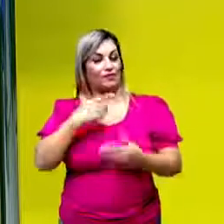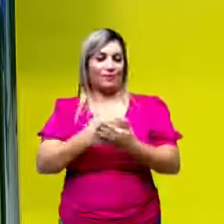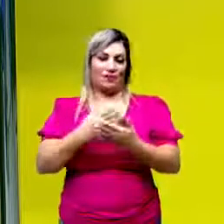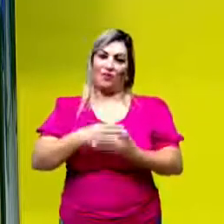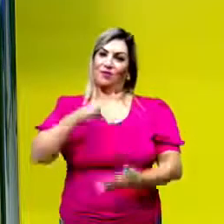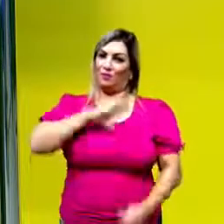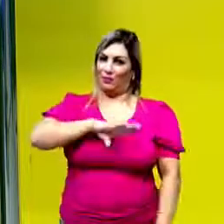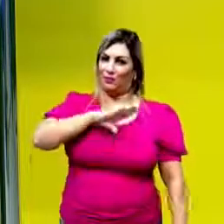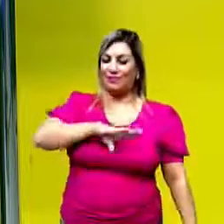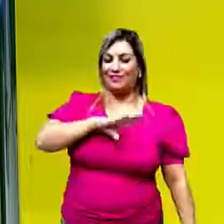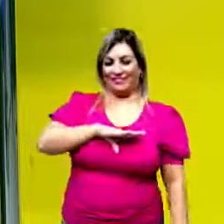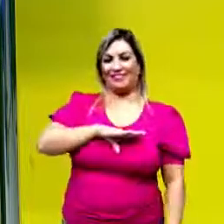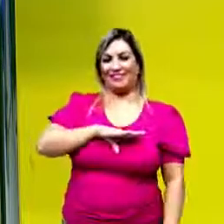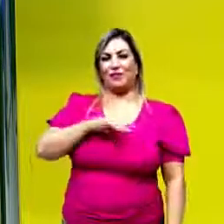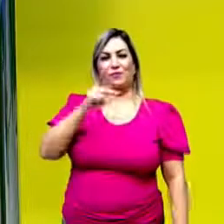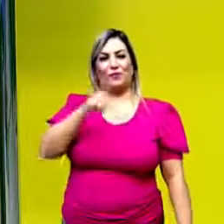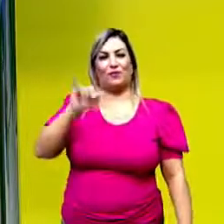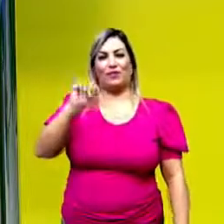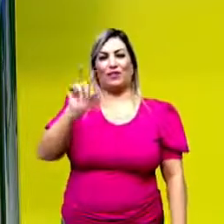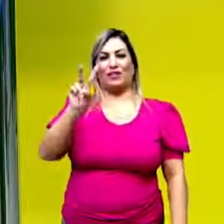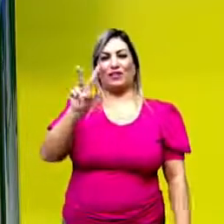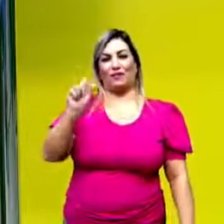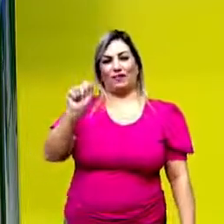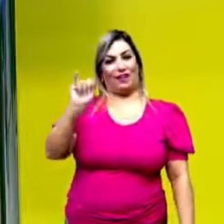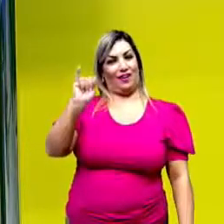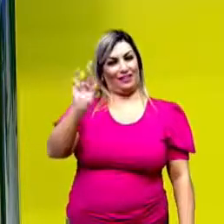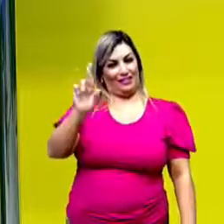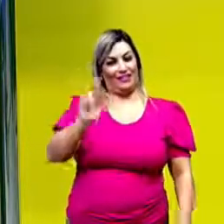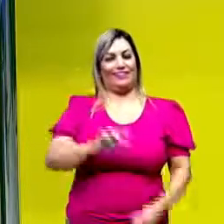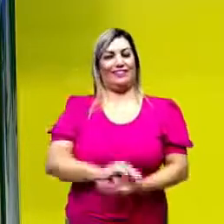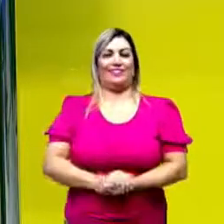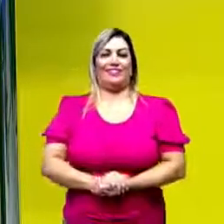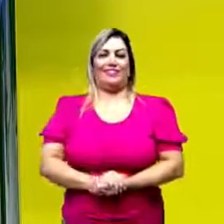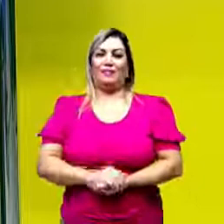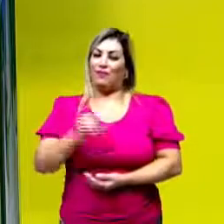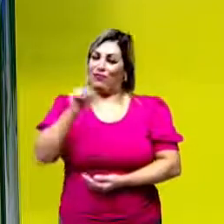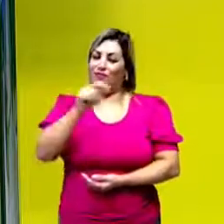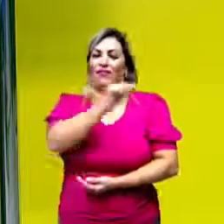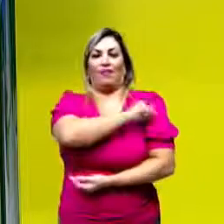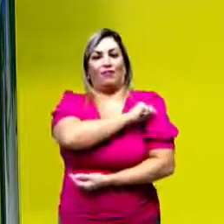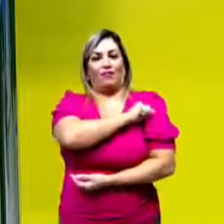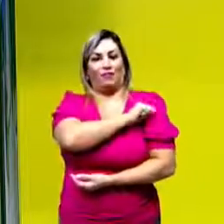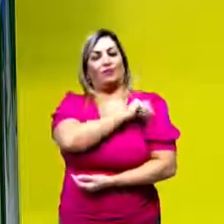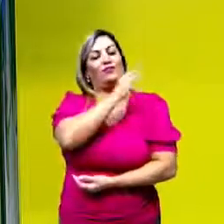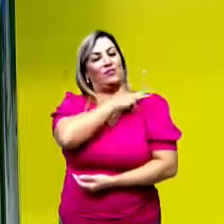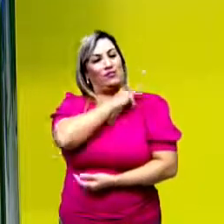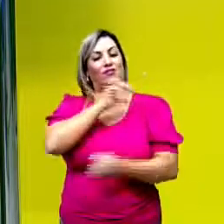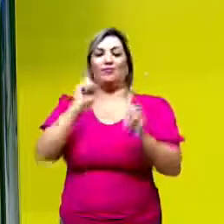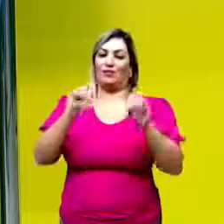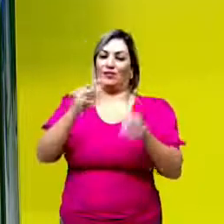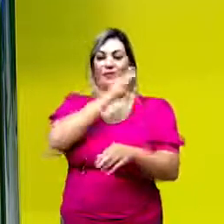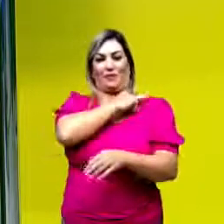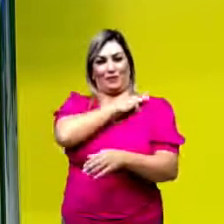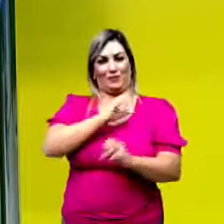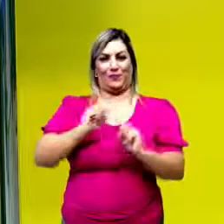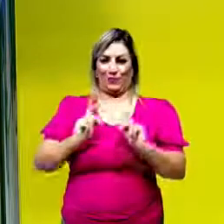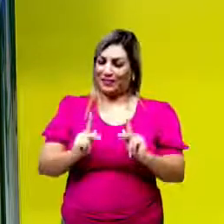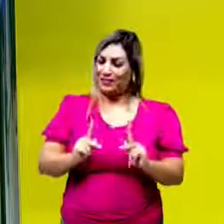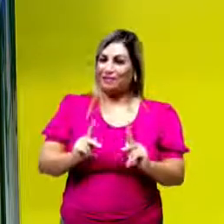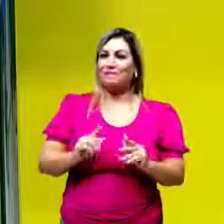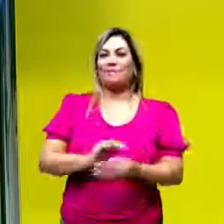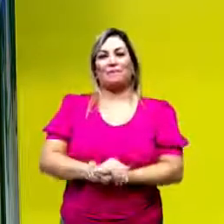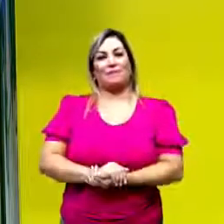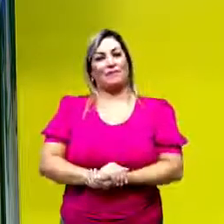teremos a aula de Língua Portuguesa com o professor Ivair Alves. Para você, que é estudante da terceira série do Ensino Médio,